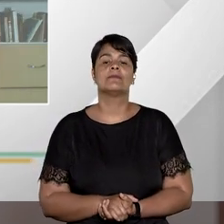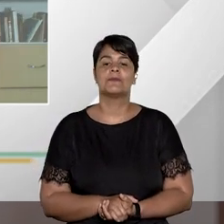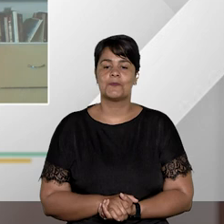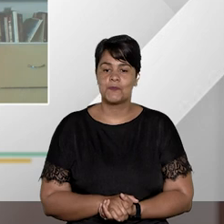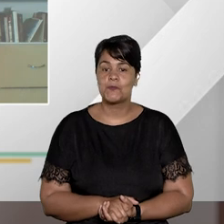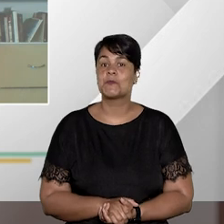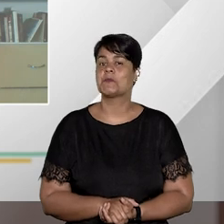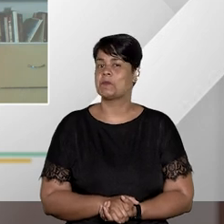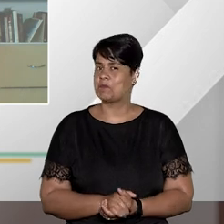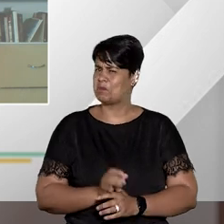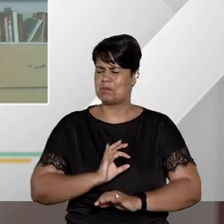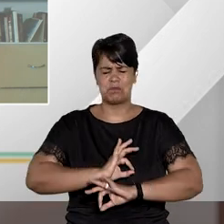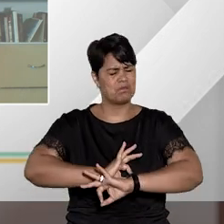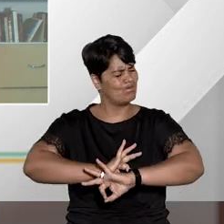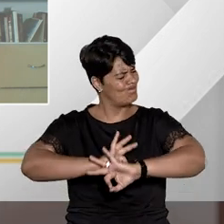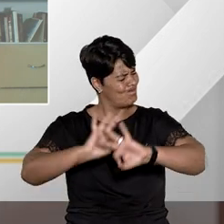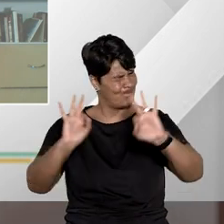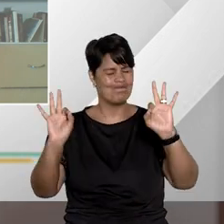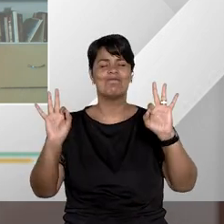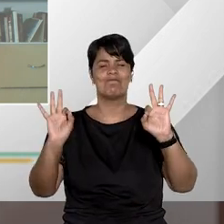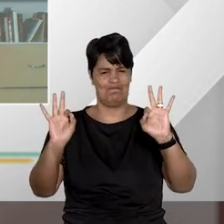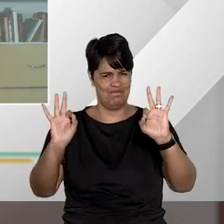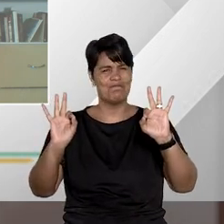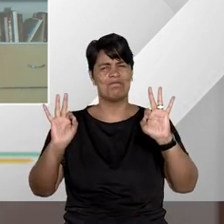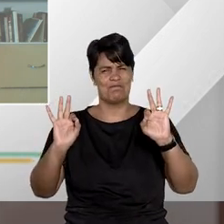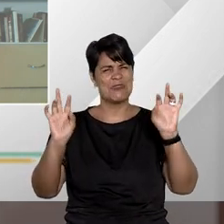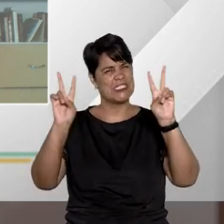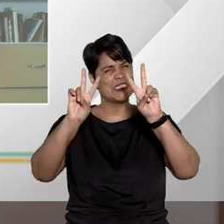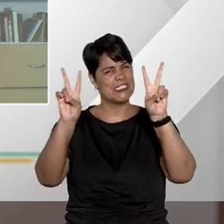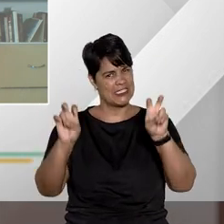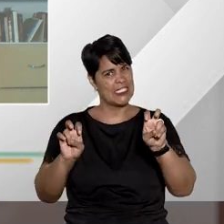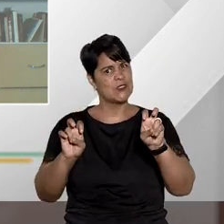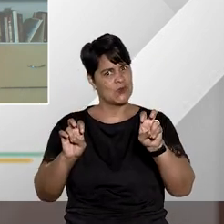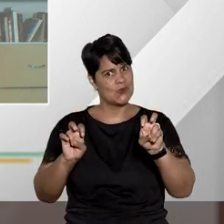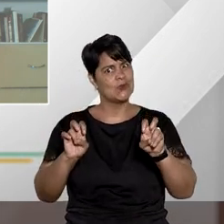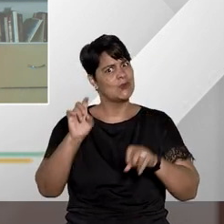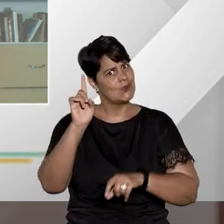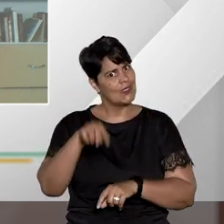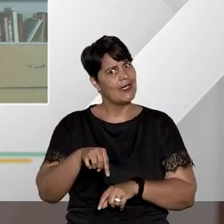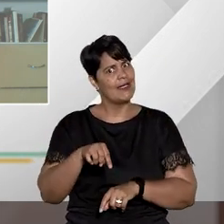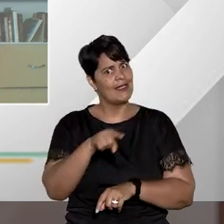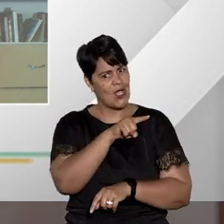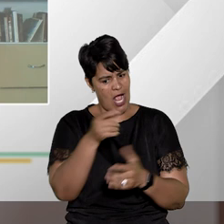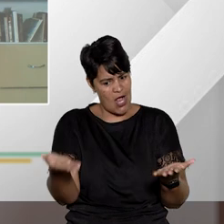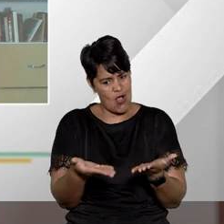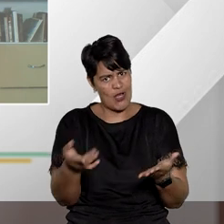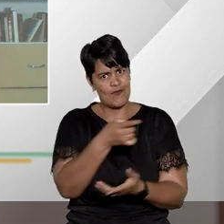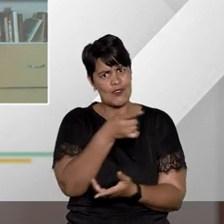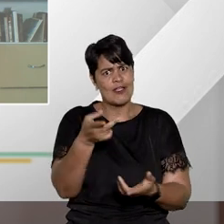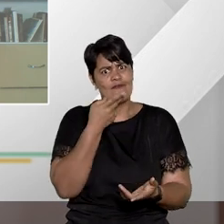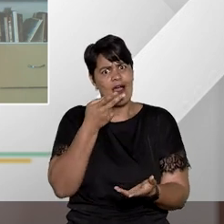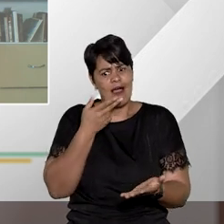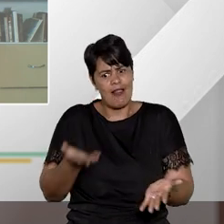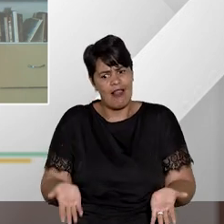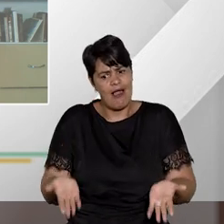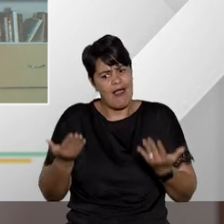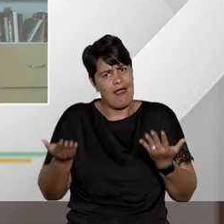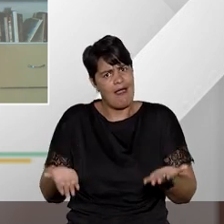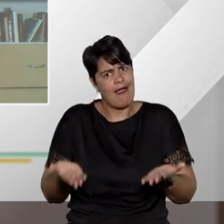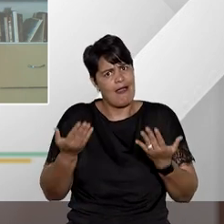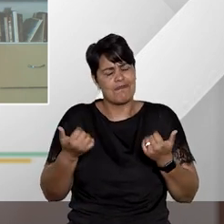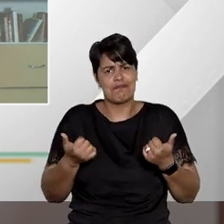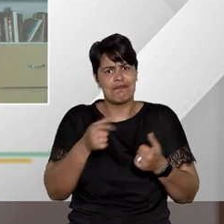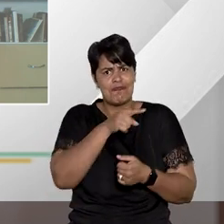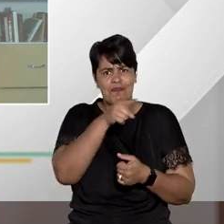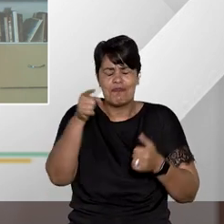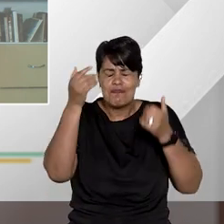ok muito bacana um tema que poderia até ser denso vocês tornaram tudo muito mais leve com certeza